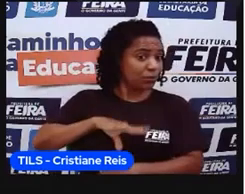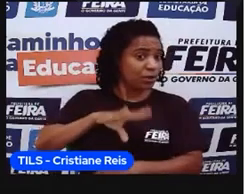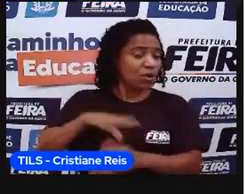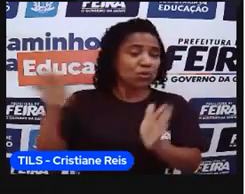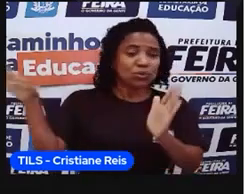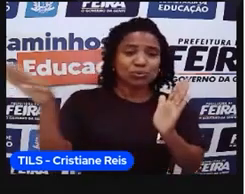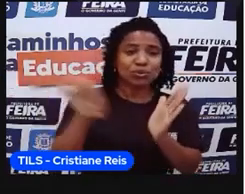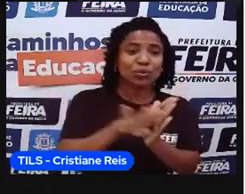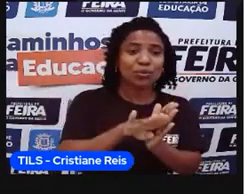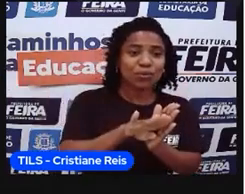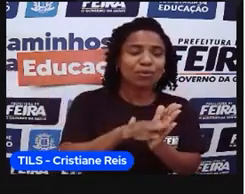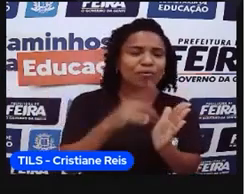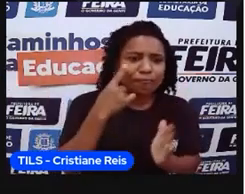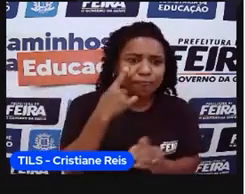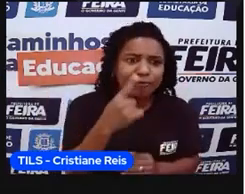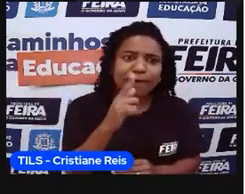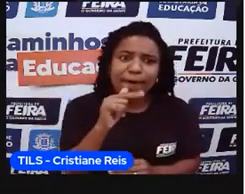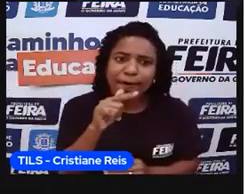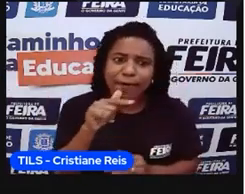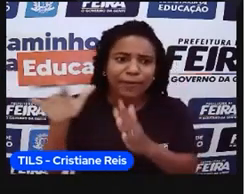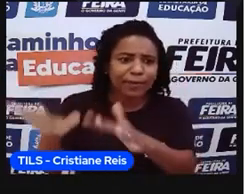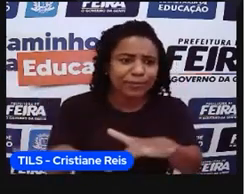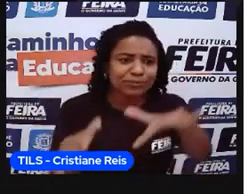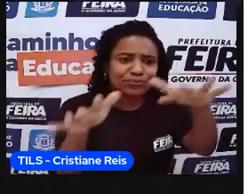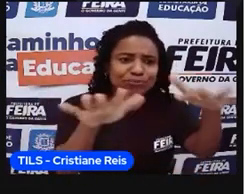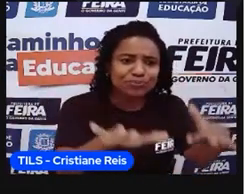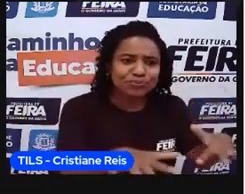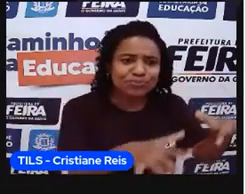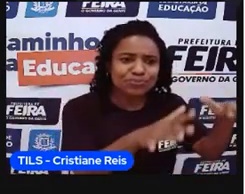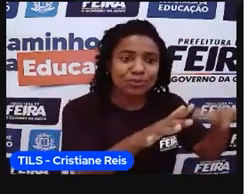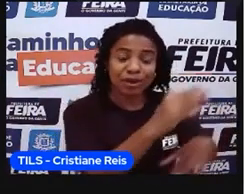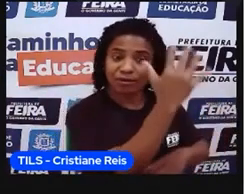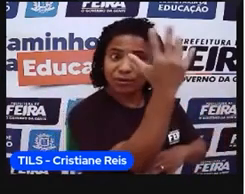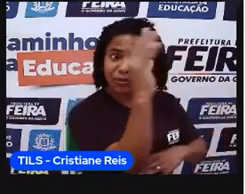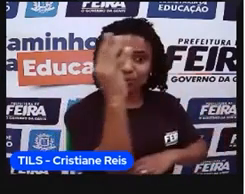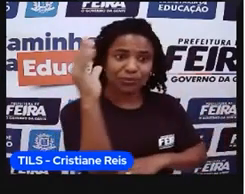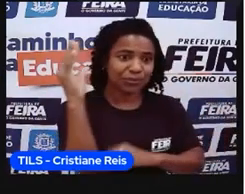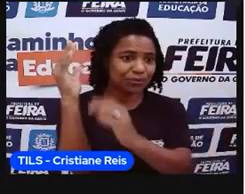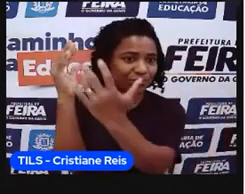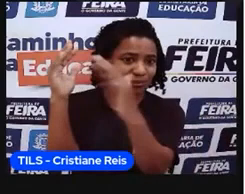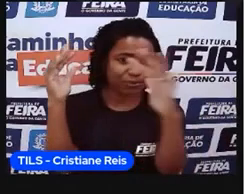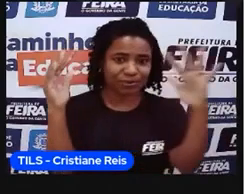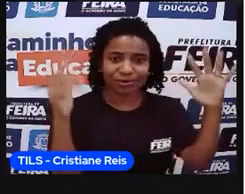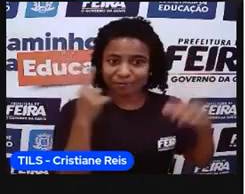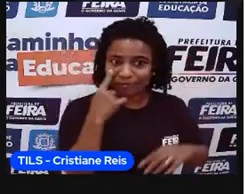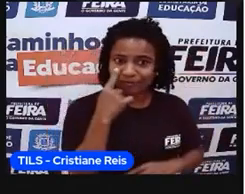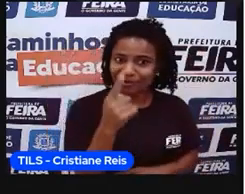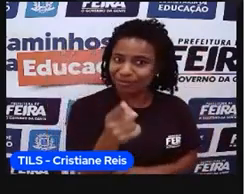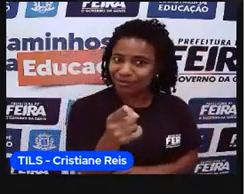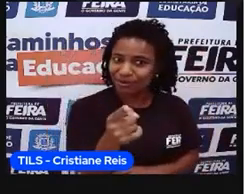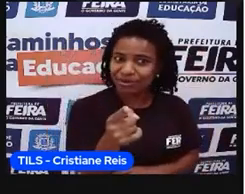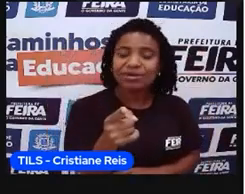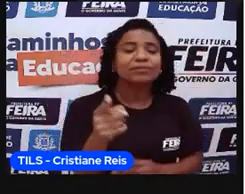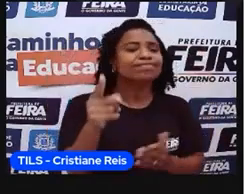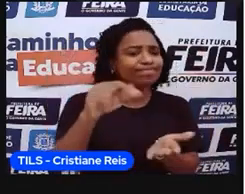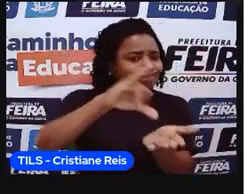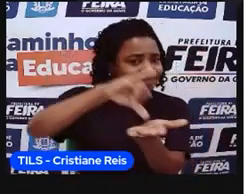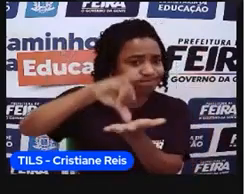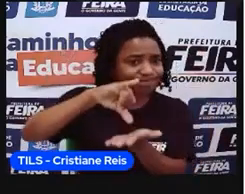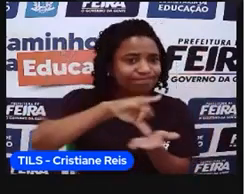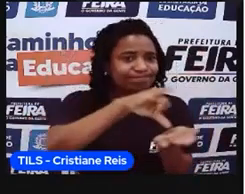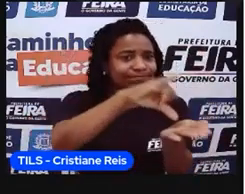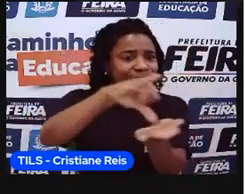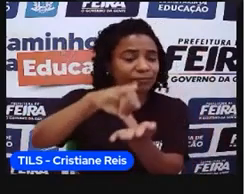aqui no litoral, né? Pelo litoral, percebe-se que as maiores capitais, ó, vocês estão vendo isso aqui? As